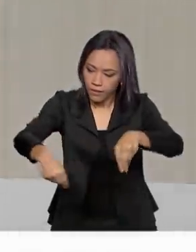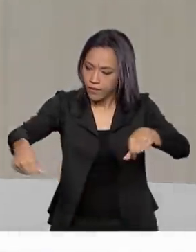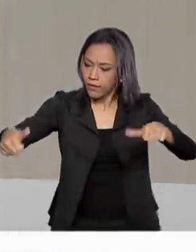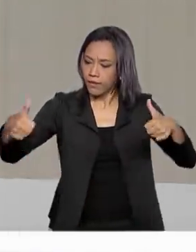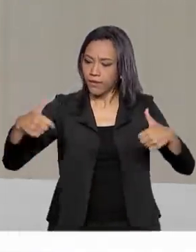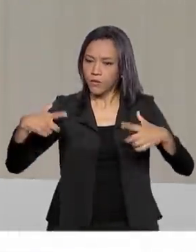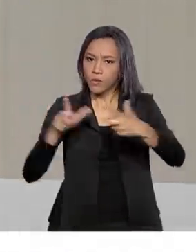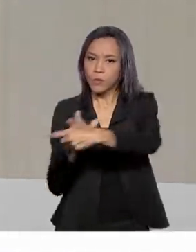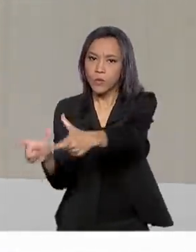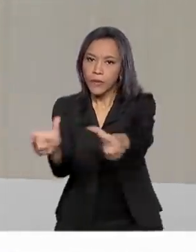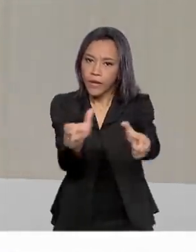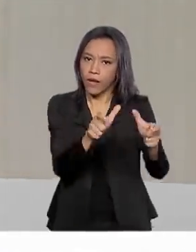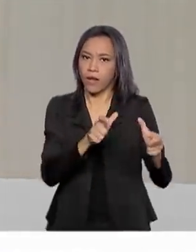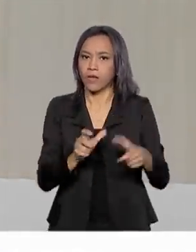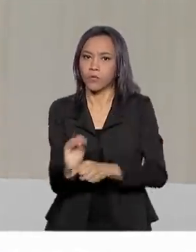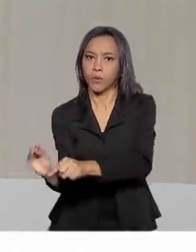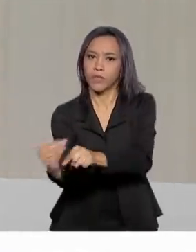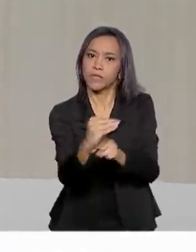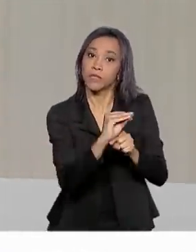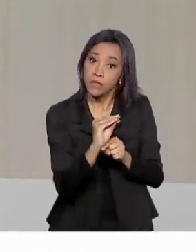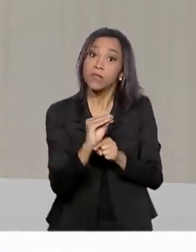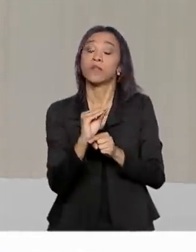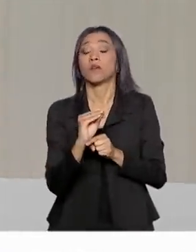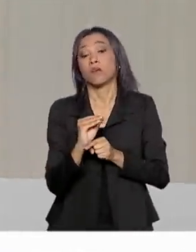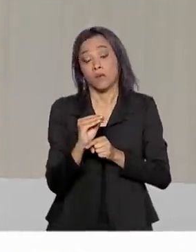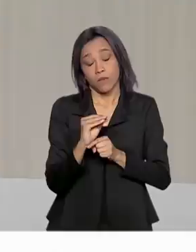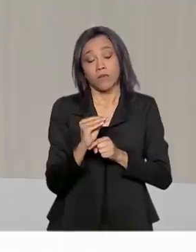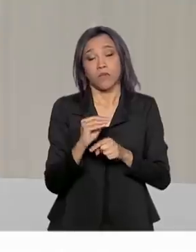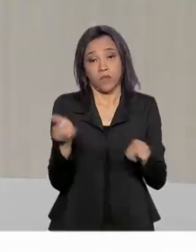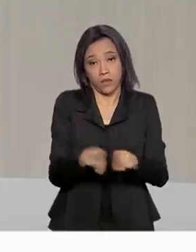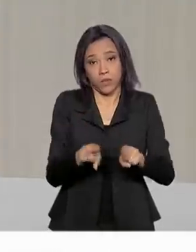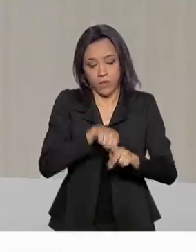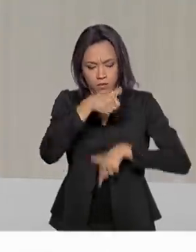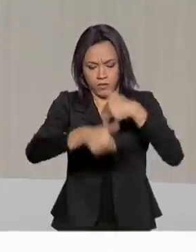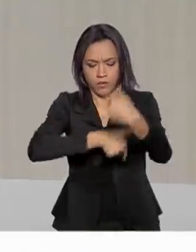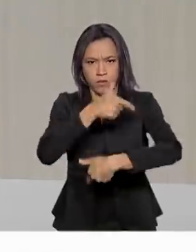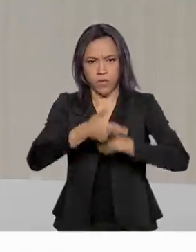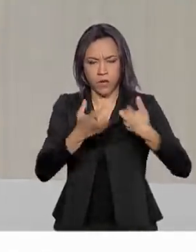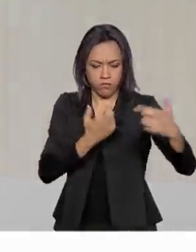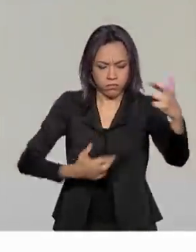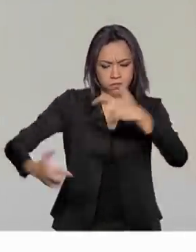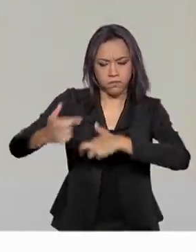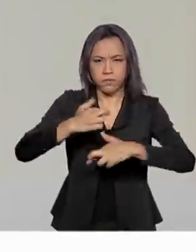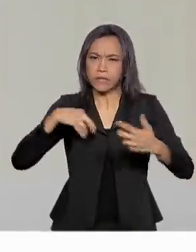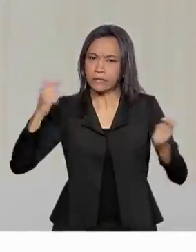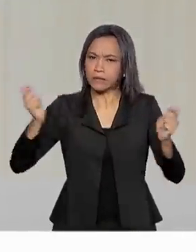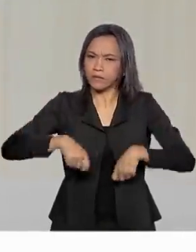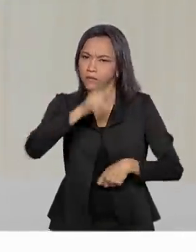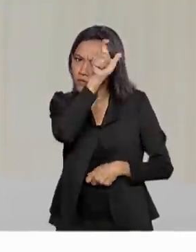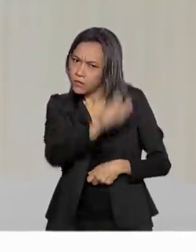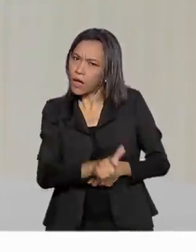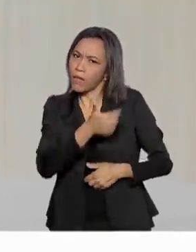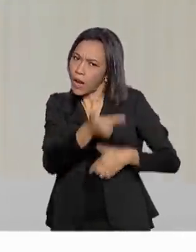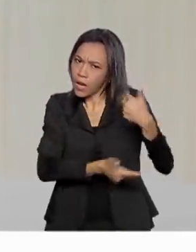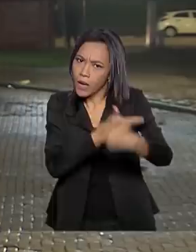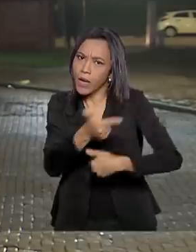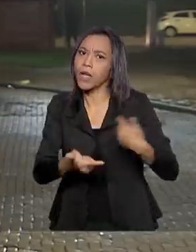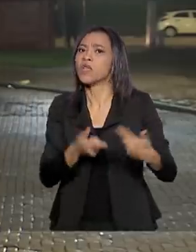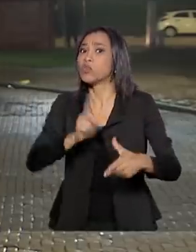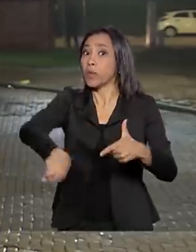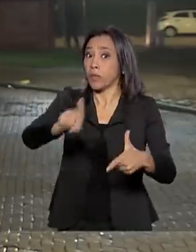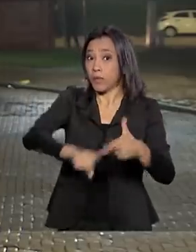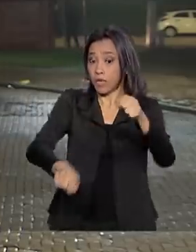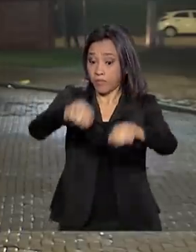áreas de proteção, das próprias ações de fiscalização que o Estado tem condições de realizar, problema das queimadas.